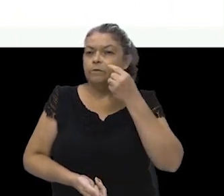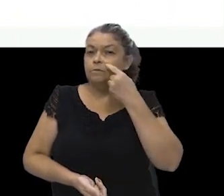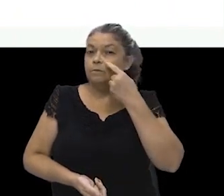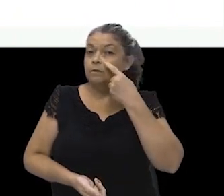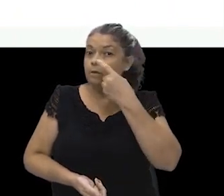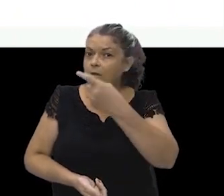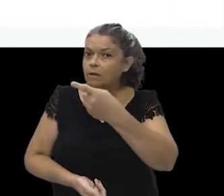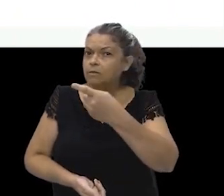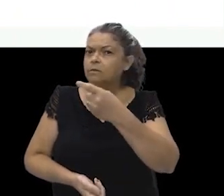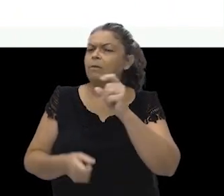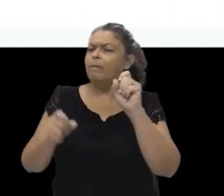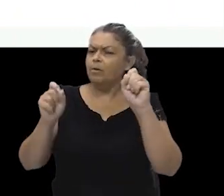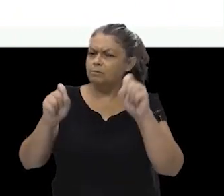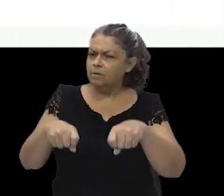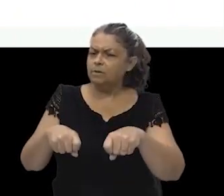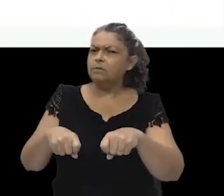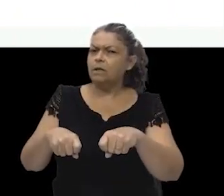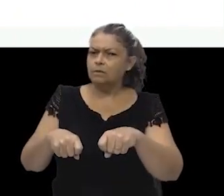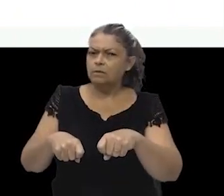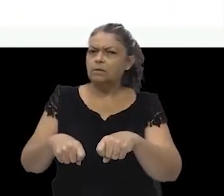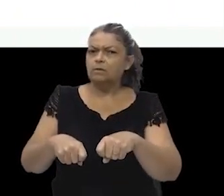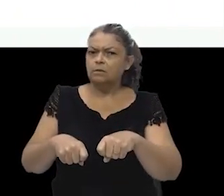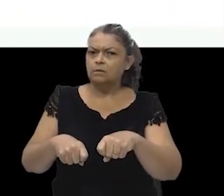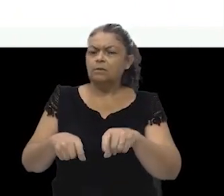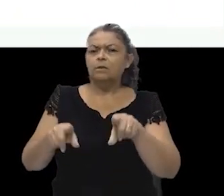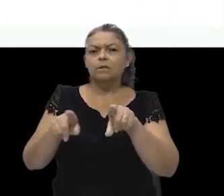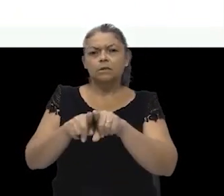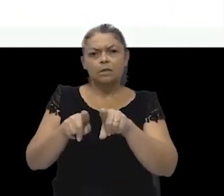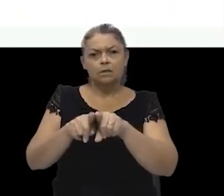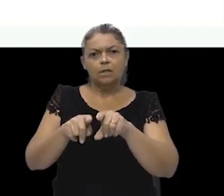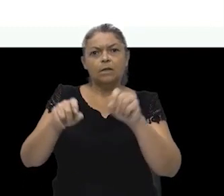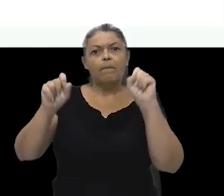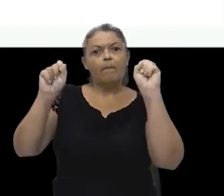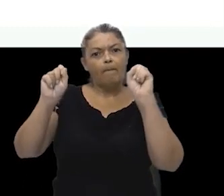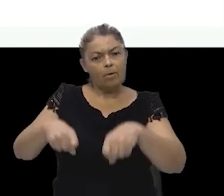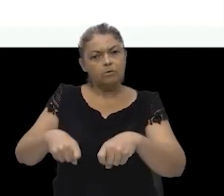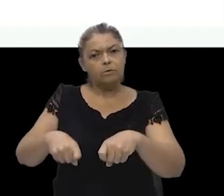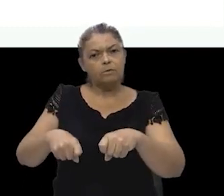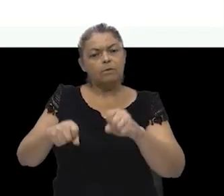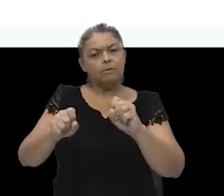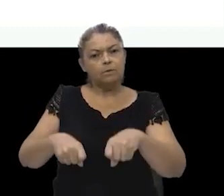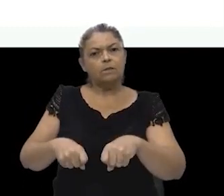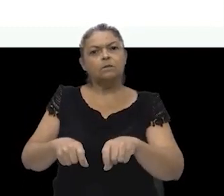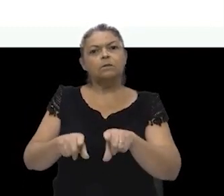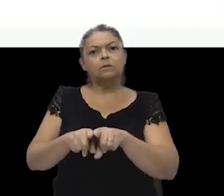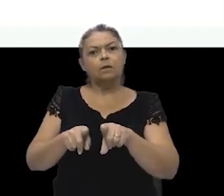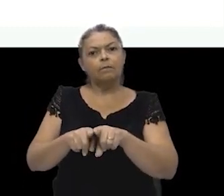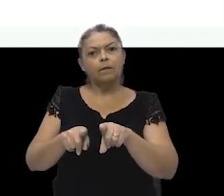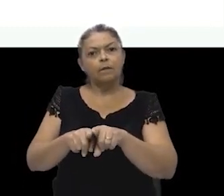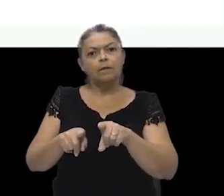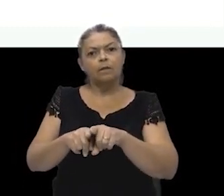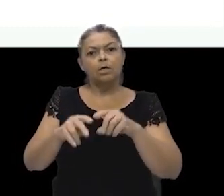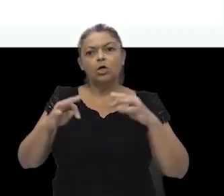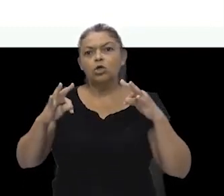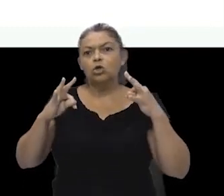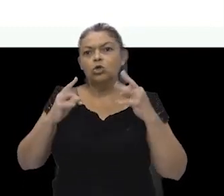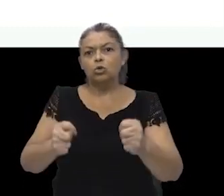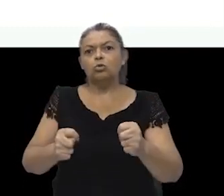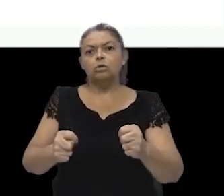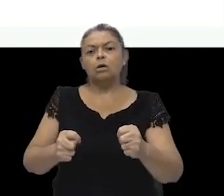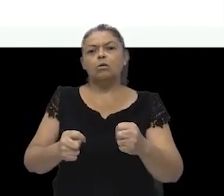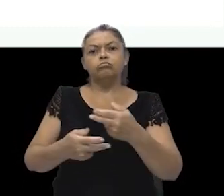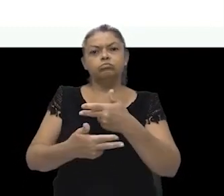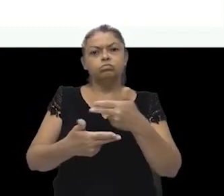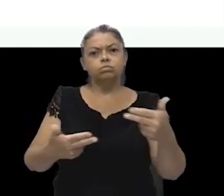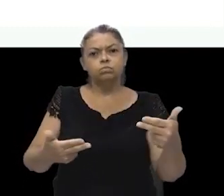Vivenciamos nesse vídeo possibilidade e probabilidade. E vimos que possibilidade é nada mais, nada menos do que o total